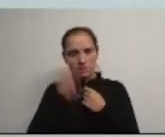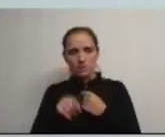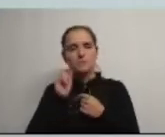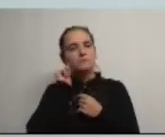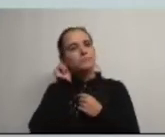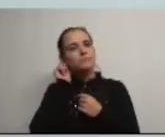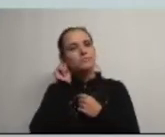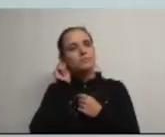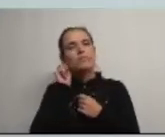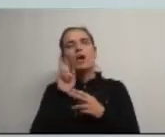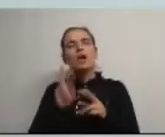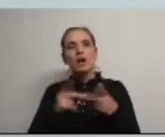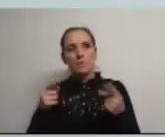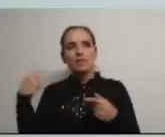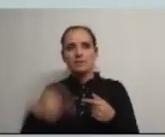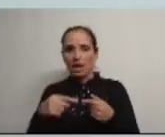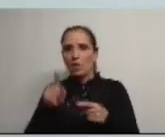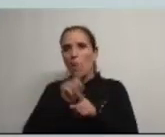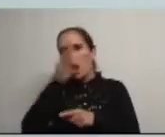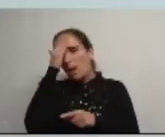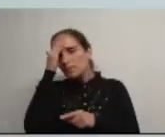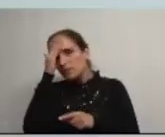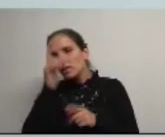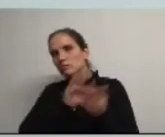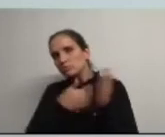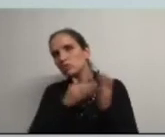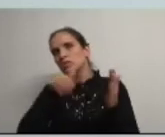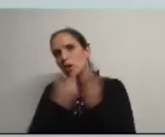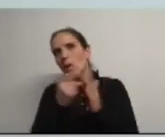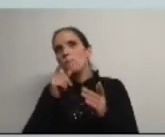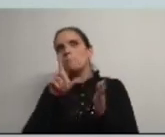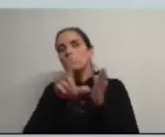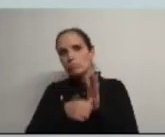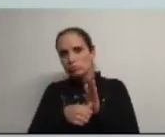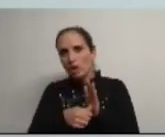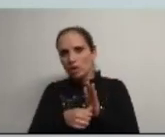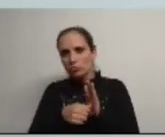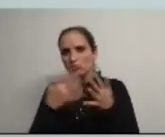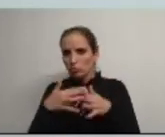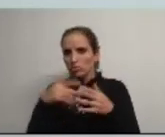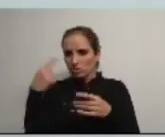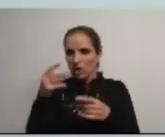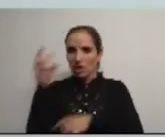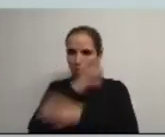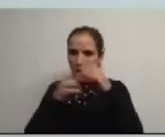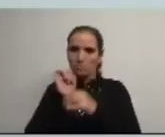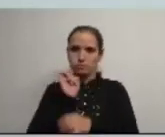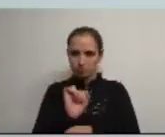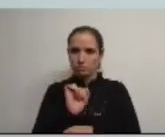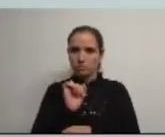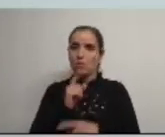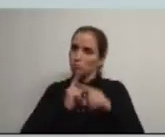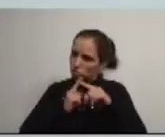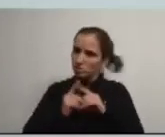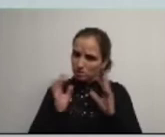acima que a Câmara tem tido a capacidade de se candidatar a projetos estruturantes apoiados com fundos comunitários o que é